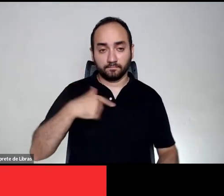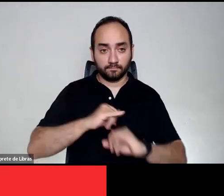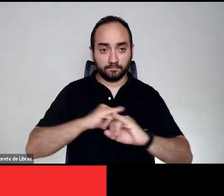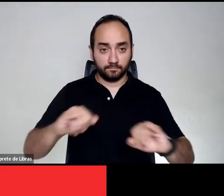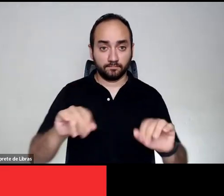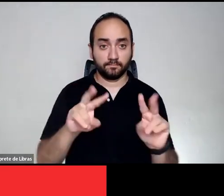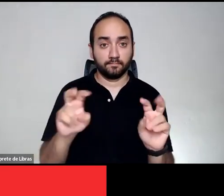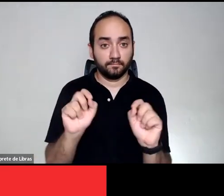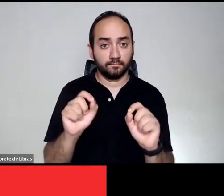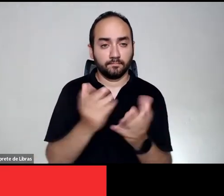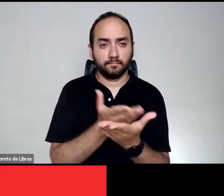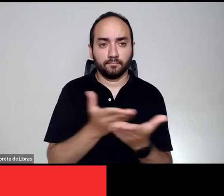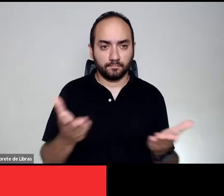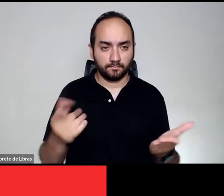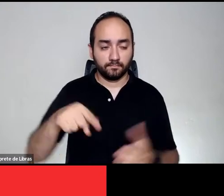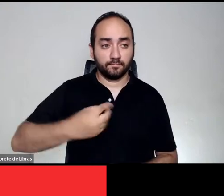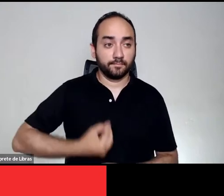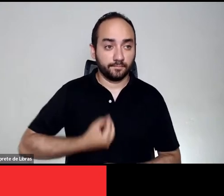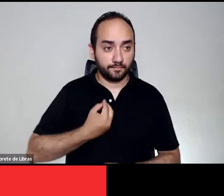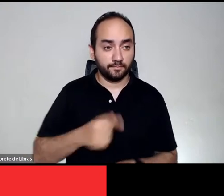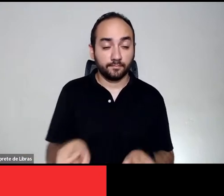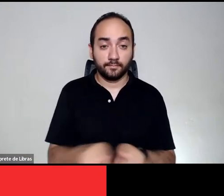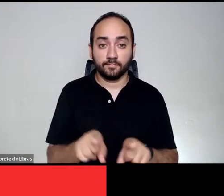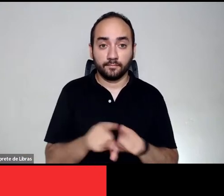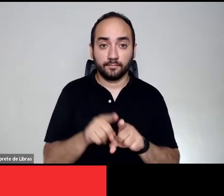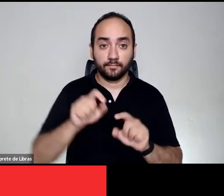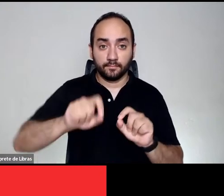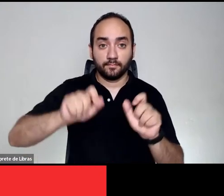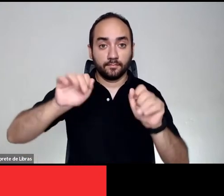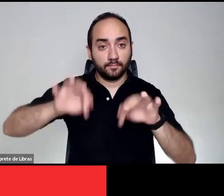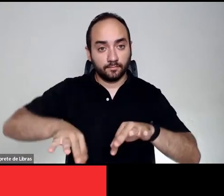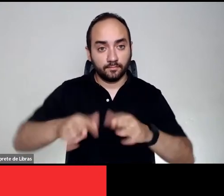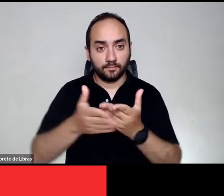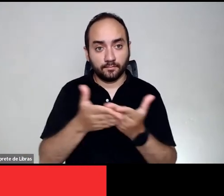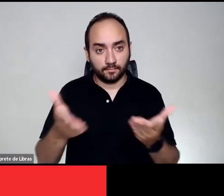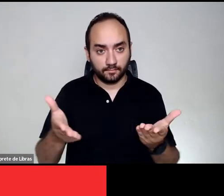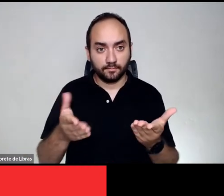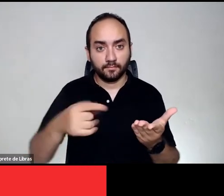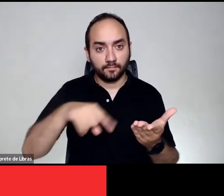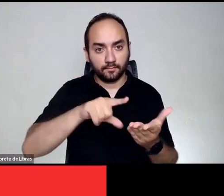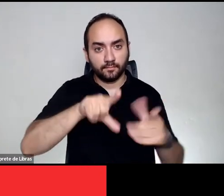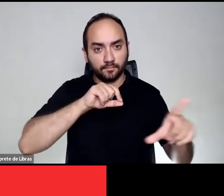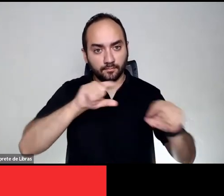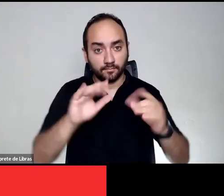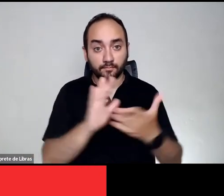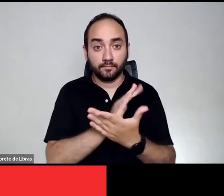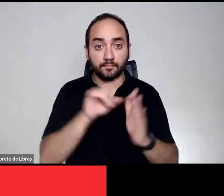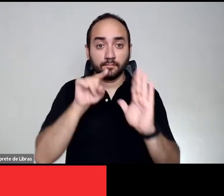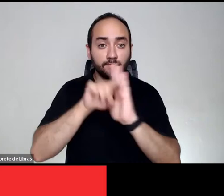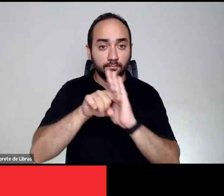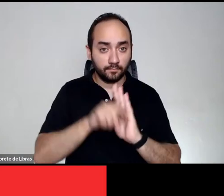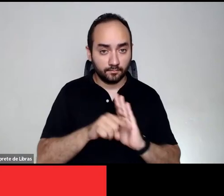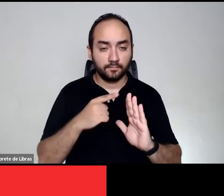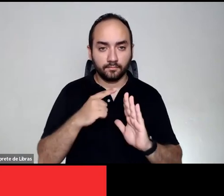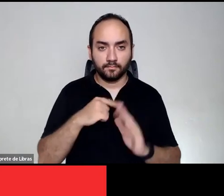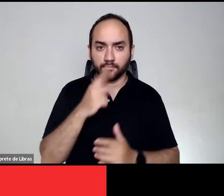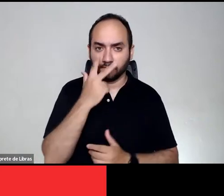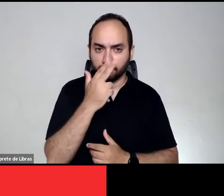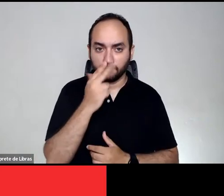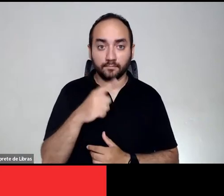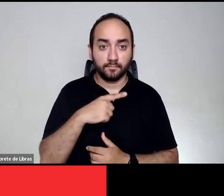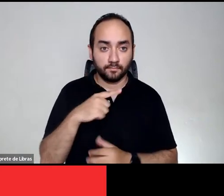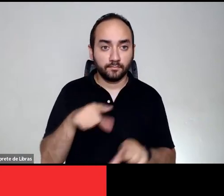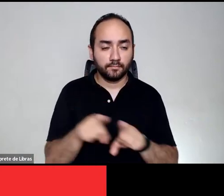a todos aqui presentes que terminado a gente vai responder algumas perguntas e parece que temos também